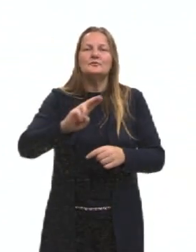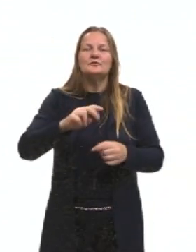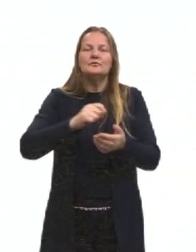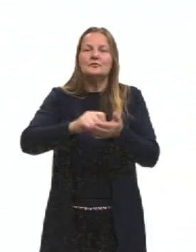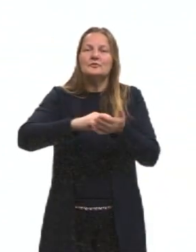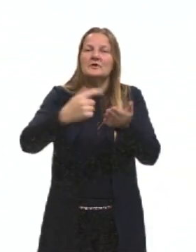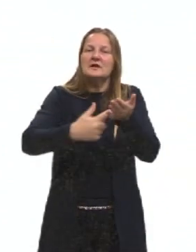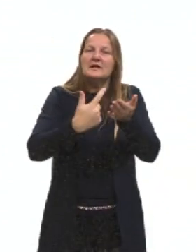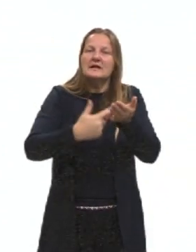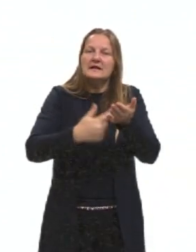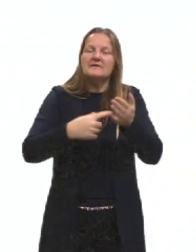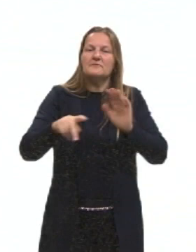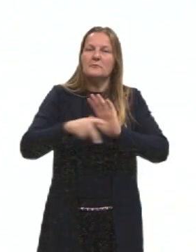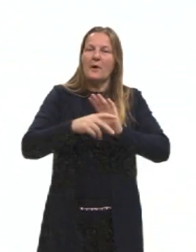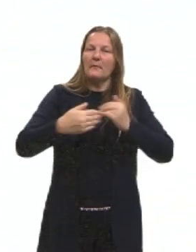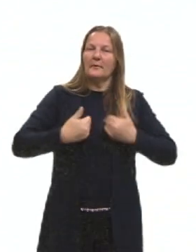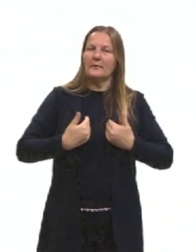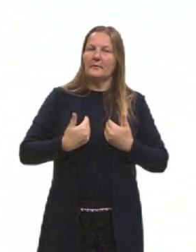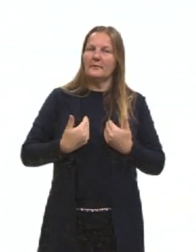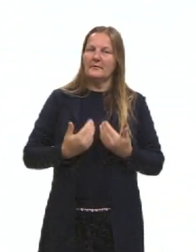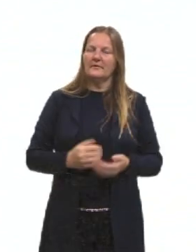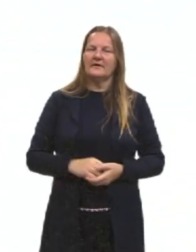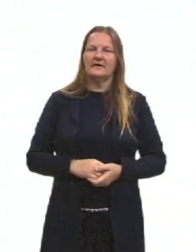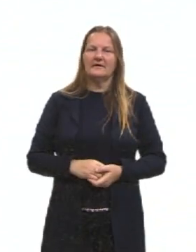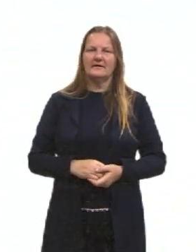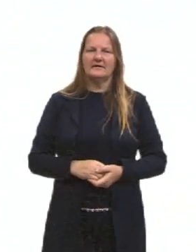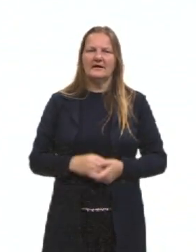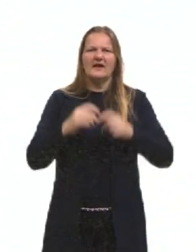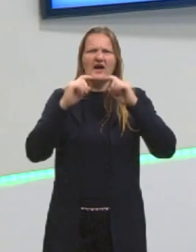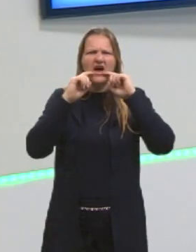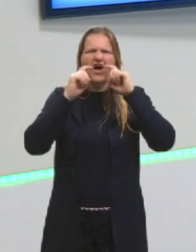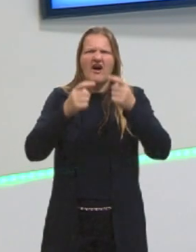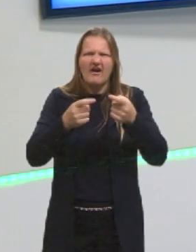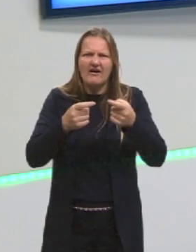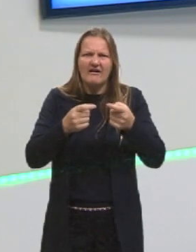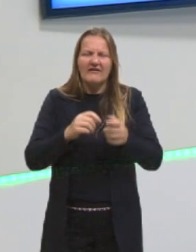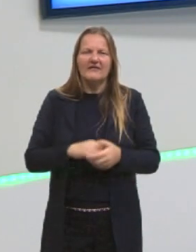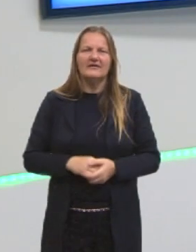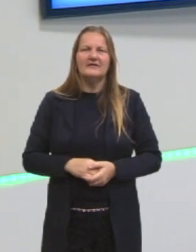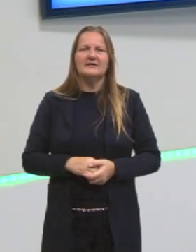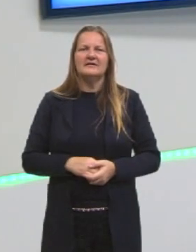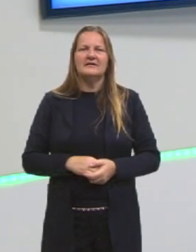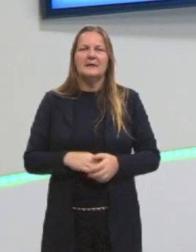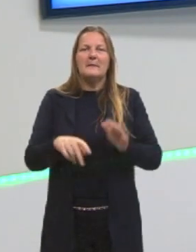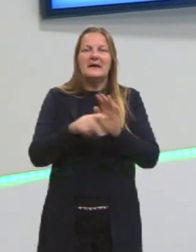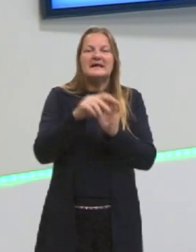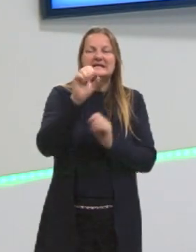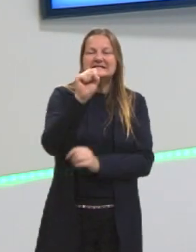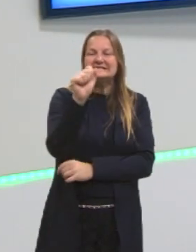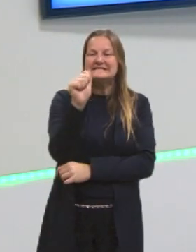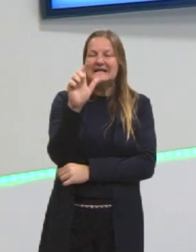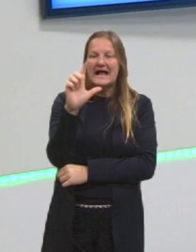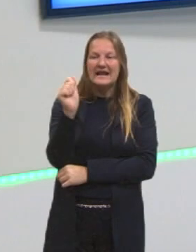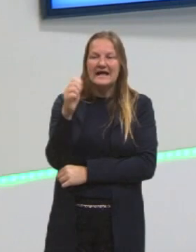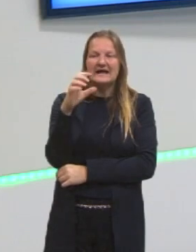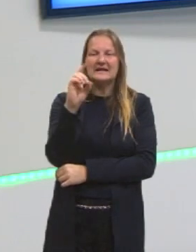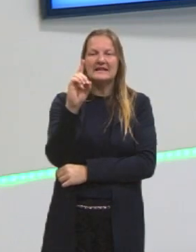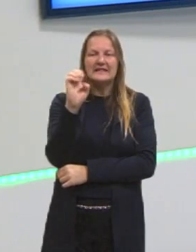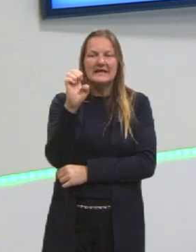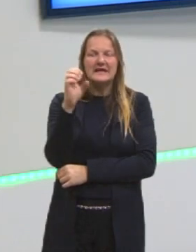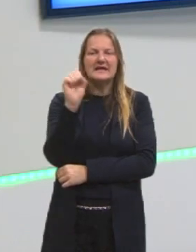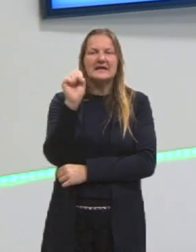livros na língua da gente? Ela faz uma crítica ríspida, porque para ela, sala de estar não